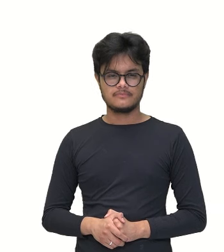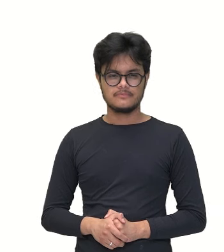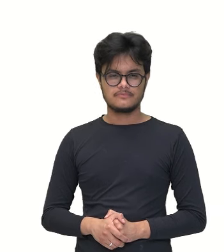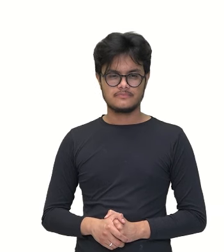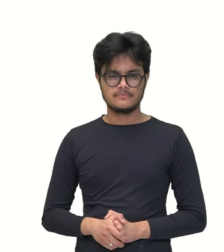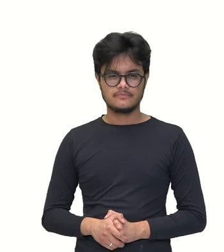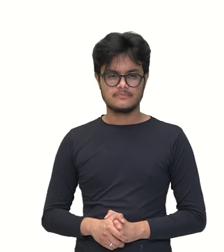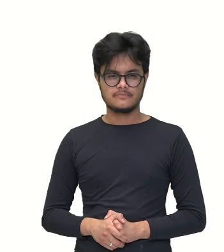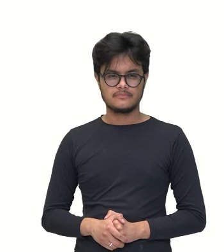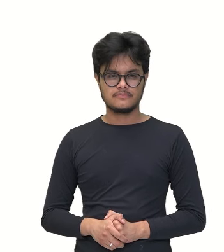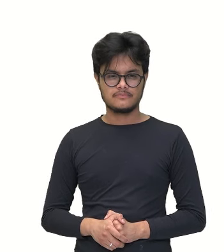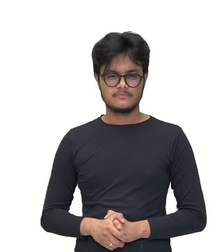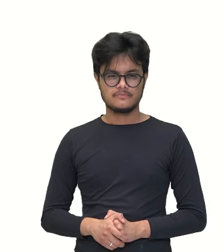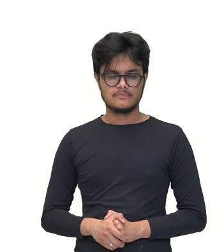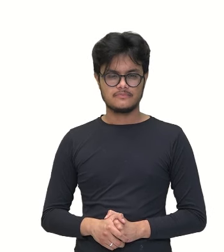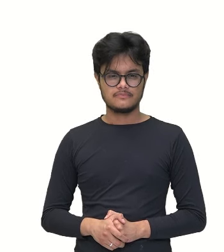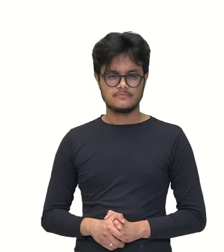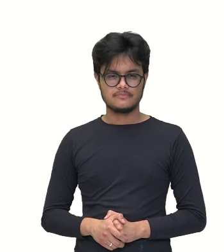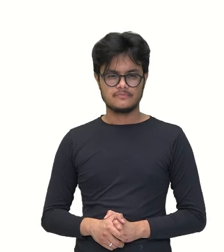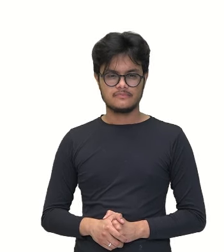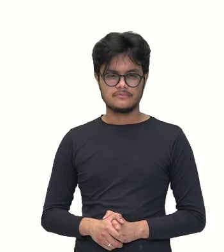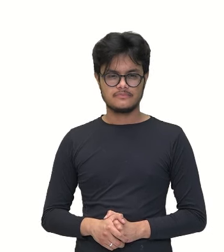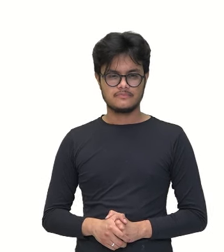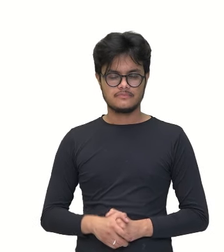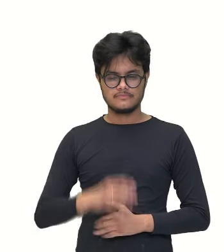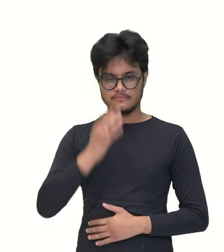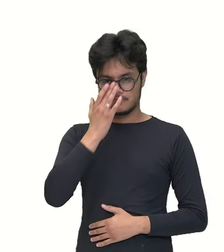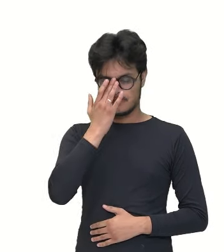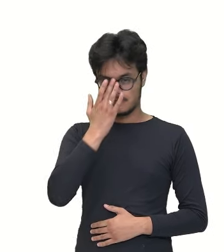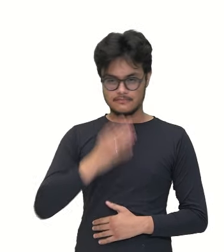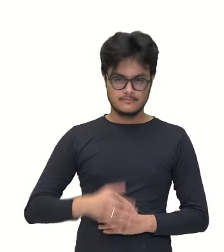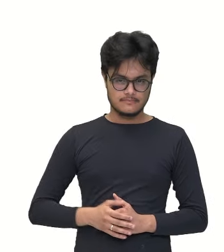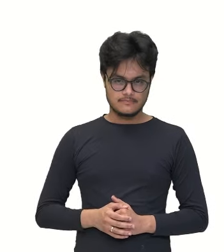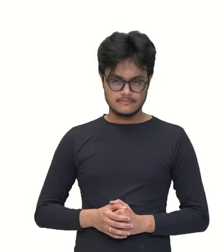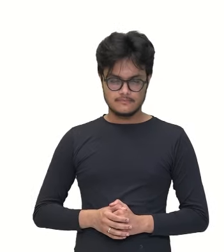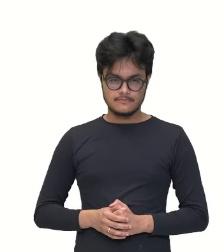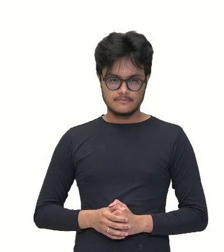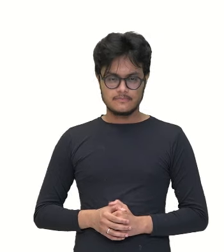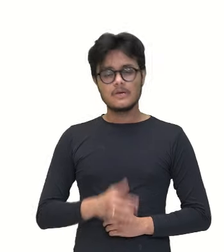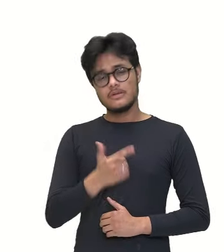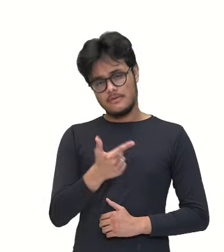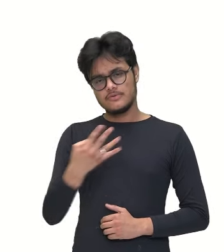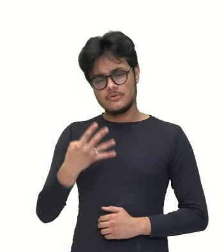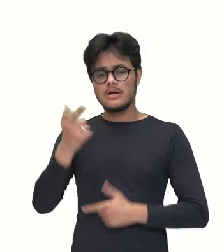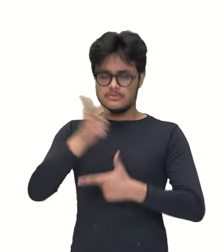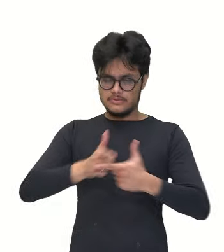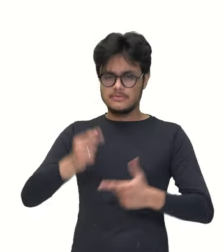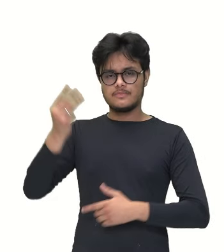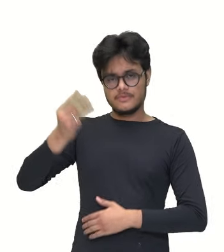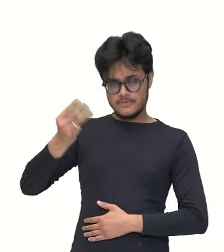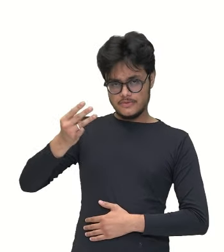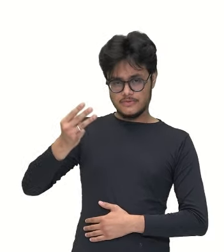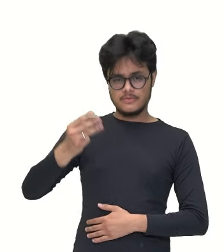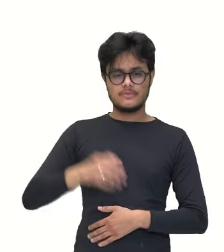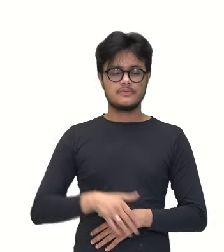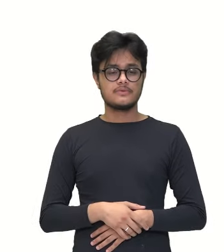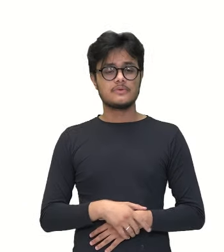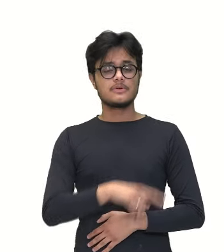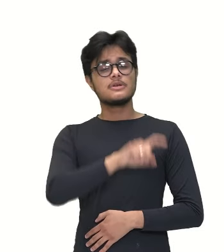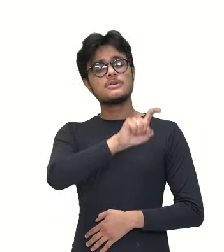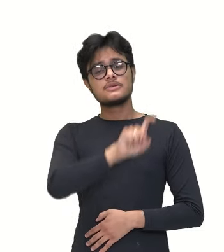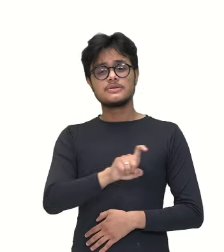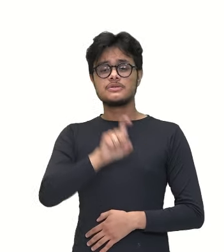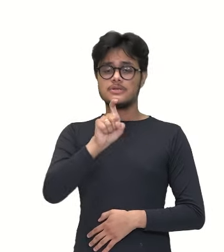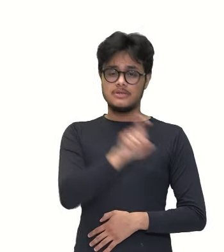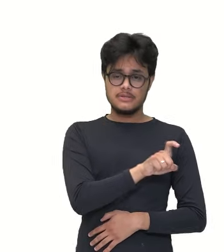ele passa aqui para baixo, dividindo, né? Operação inversa da multiplicação, divisão. Então, o x é o resultado